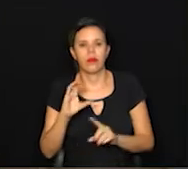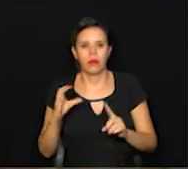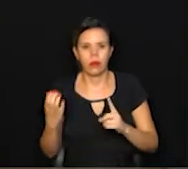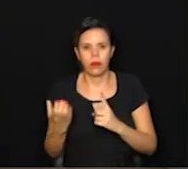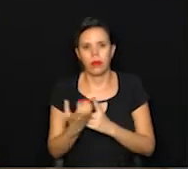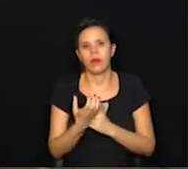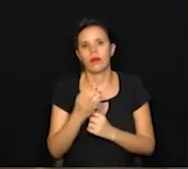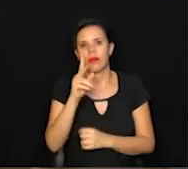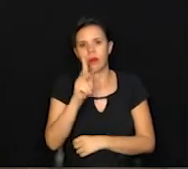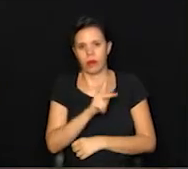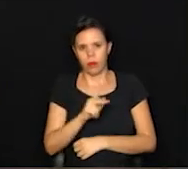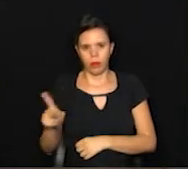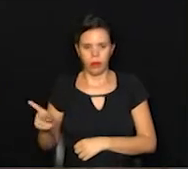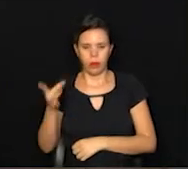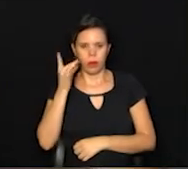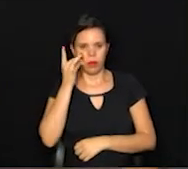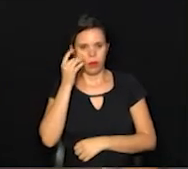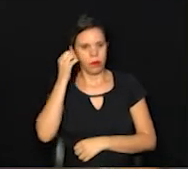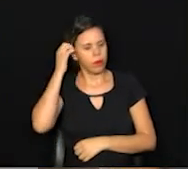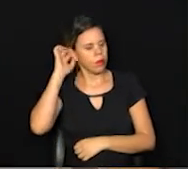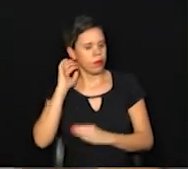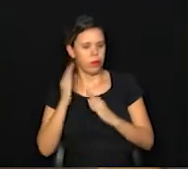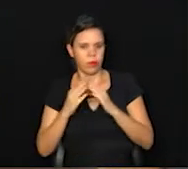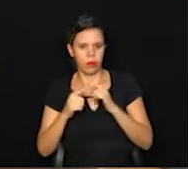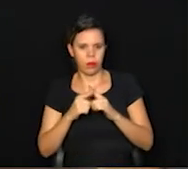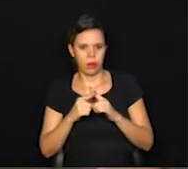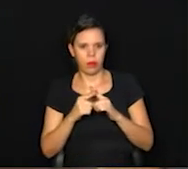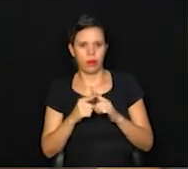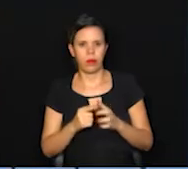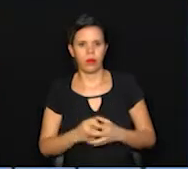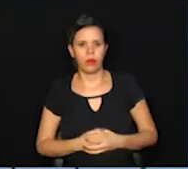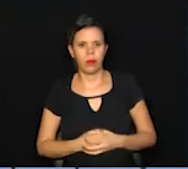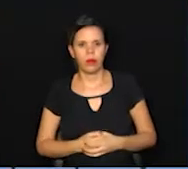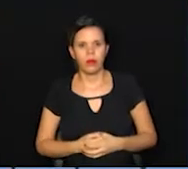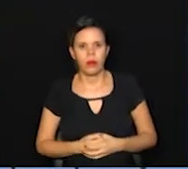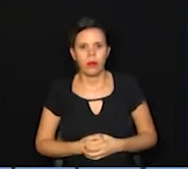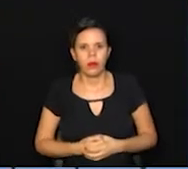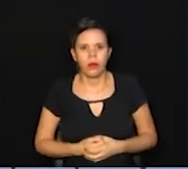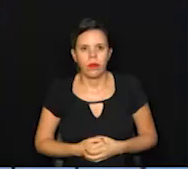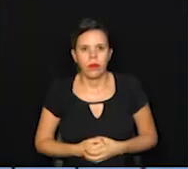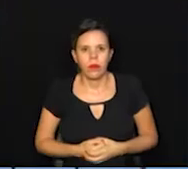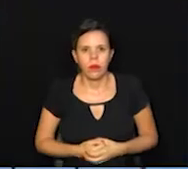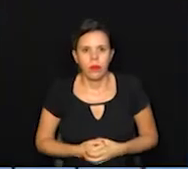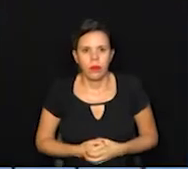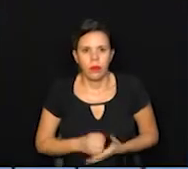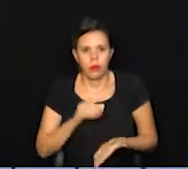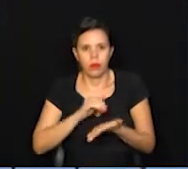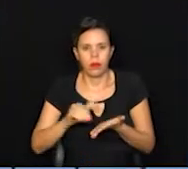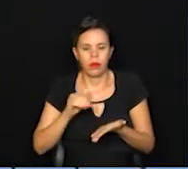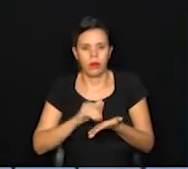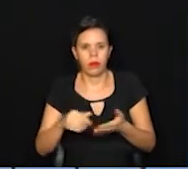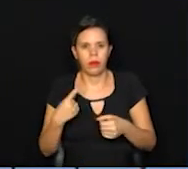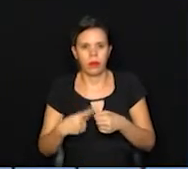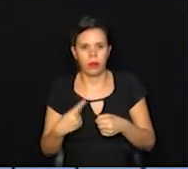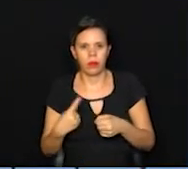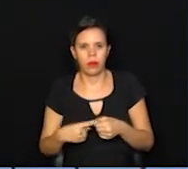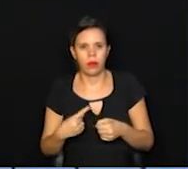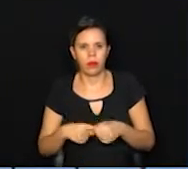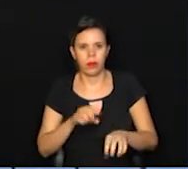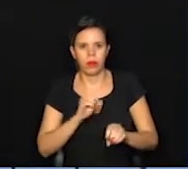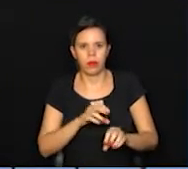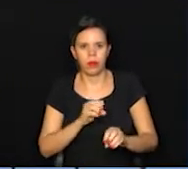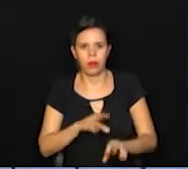presenciais nas igrejas e templos. E o secretário municipal de